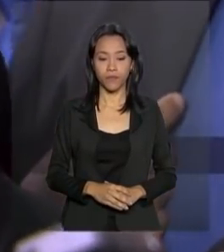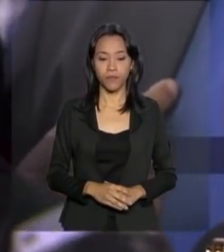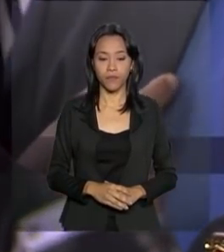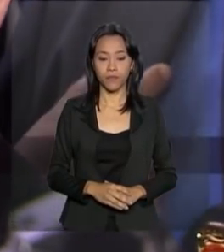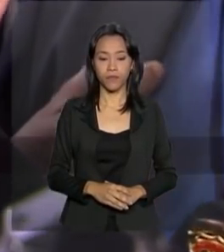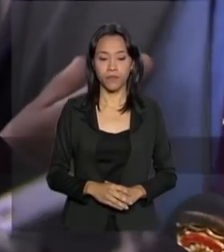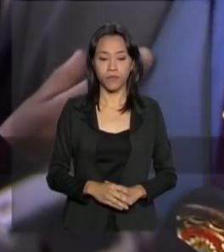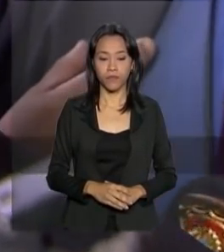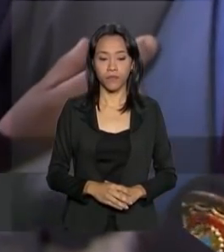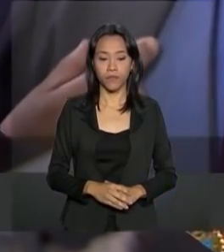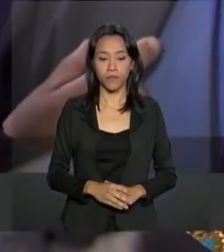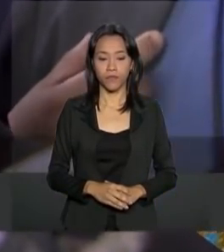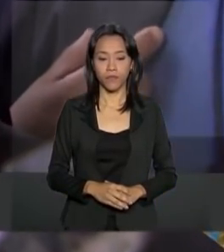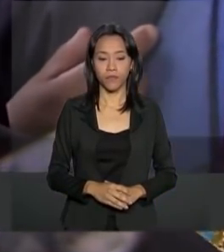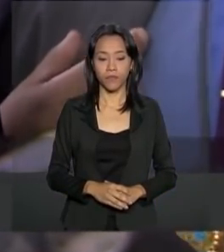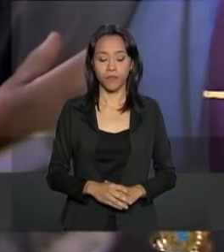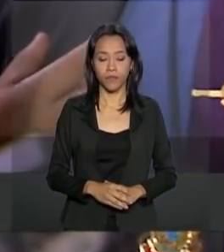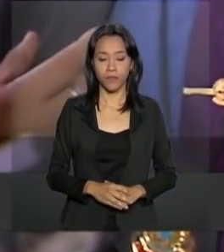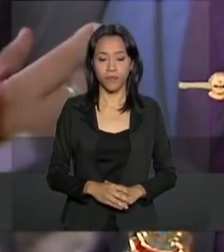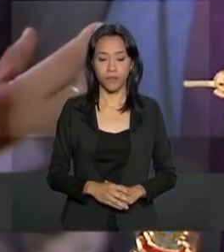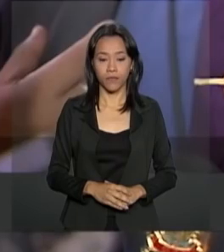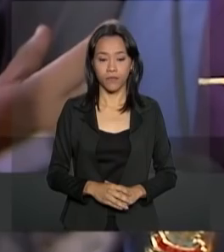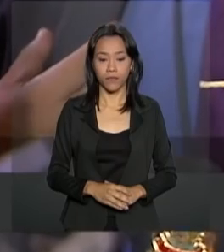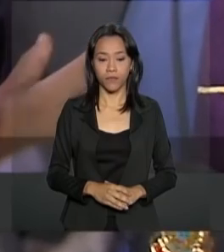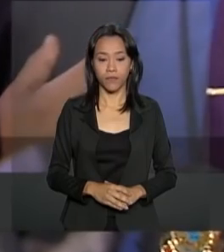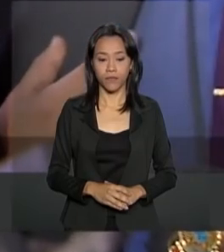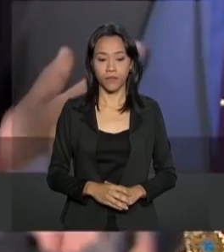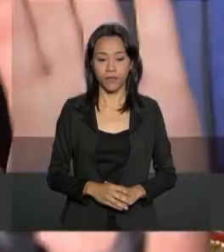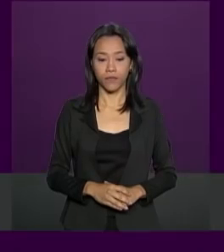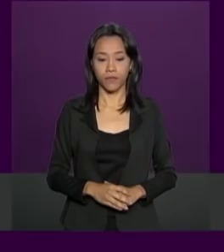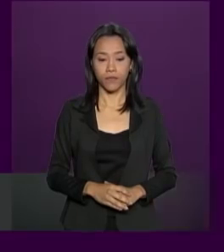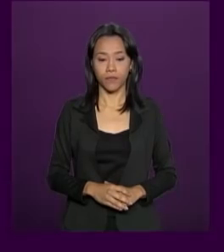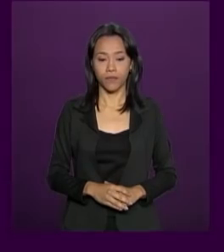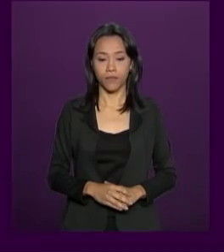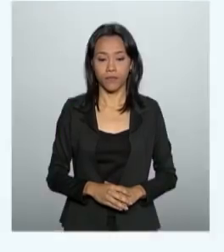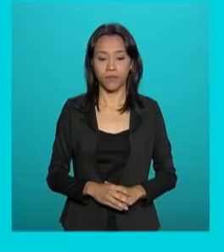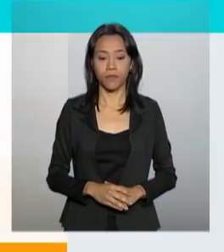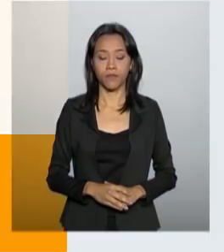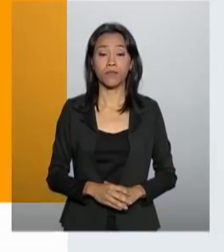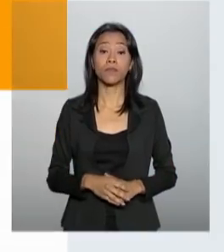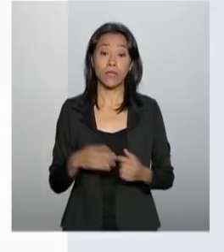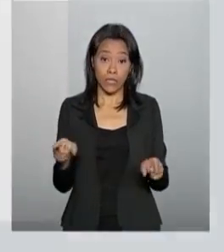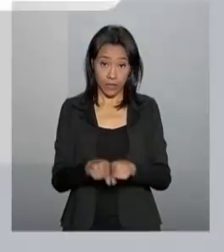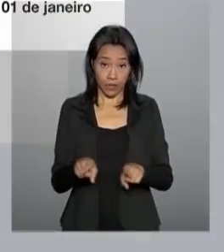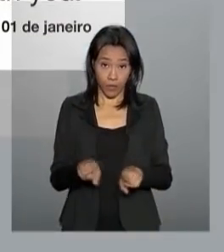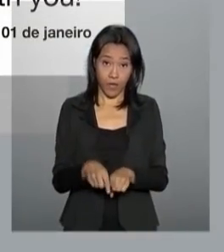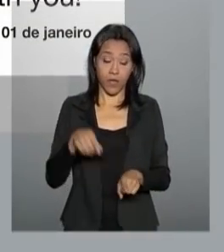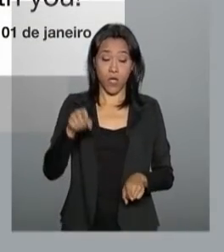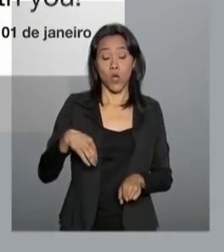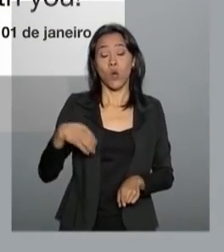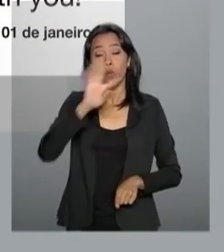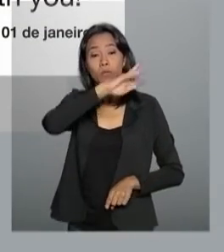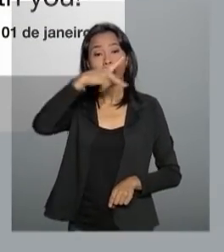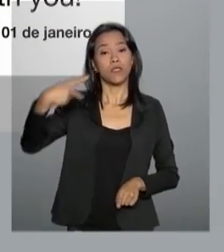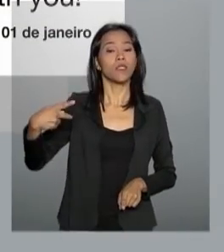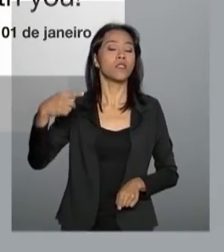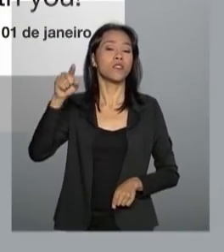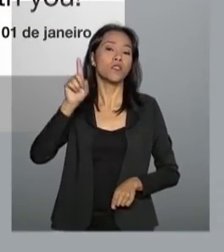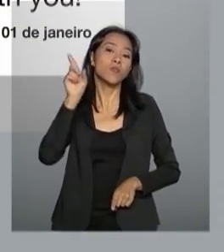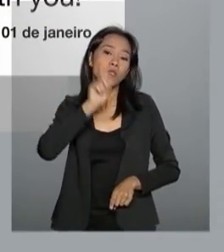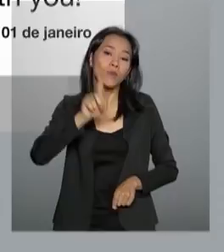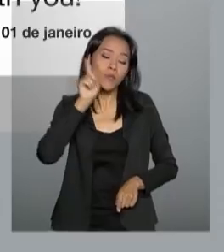indústria, segurança, tudo, tudo. Donald Trump saudou o presidente Bolsonaro